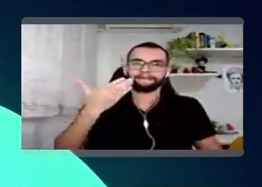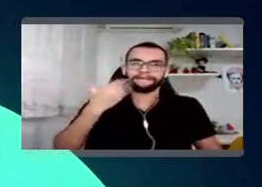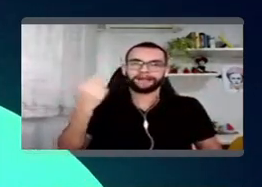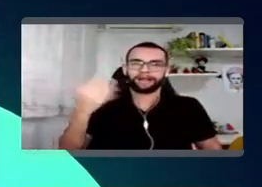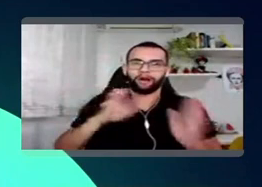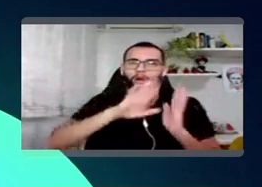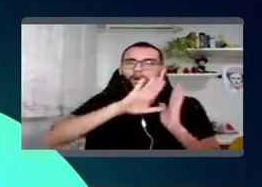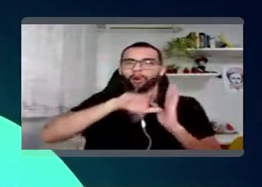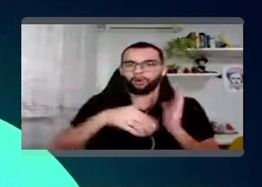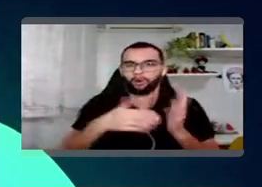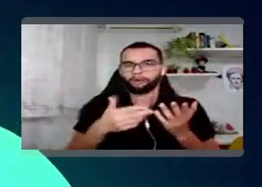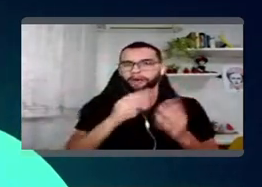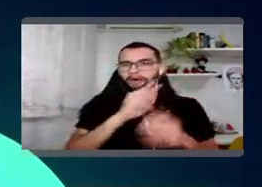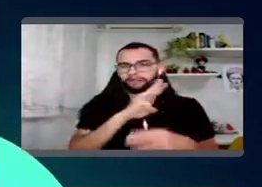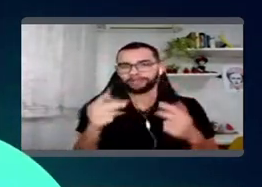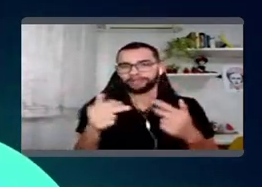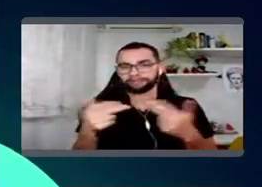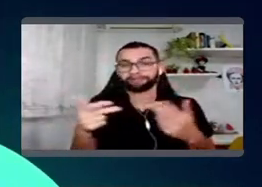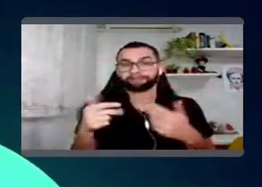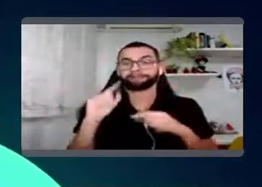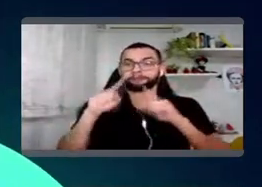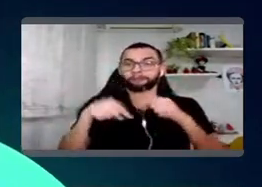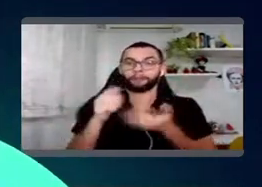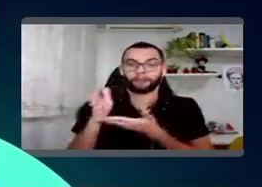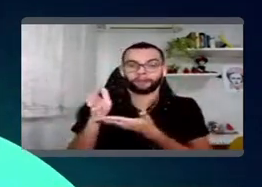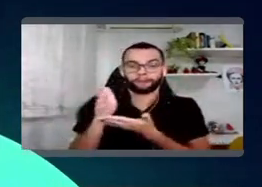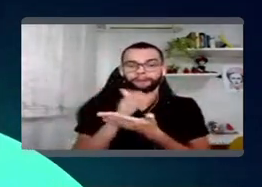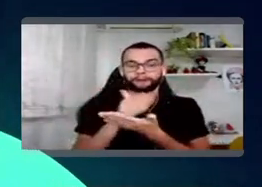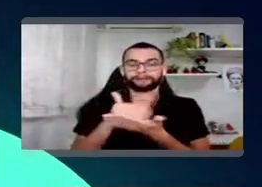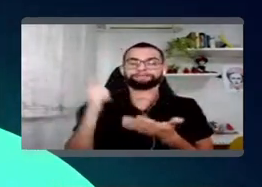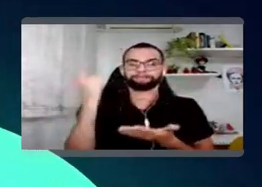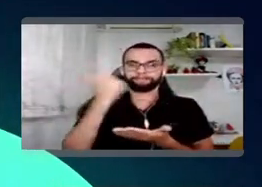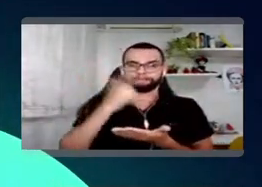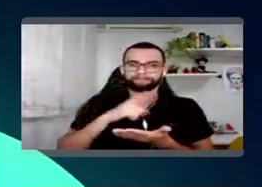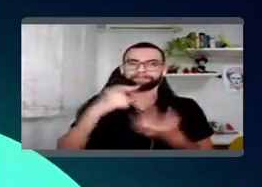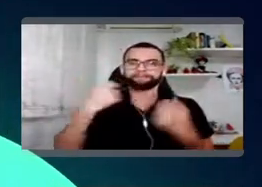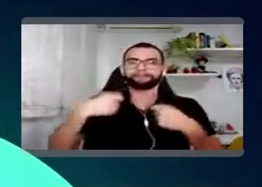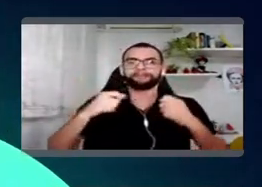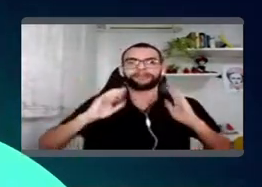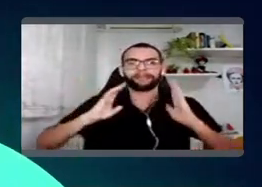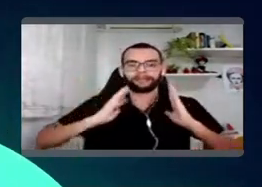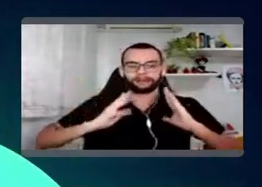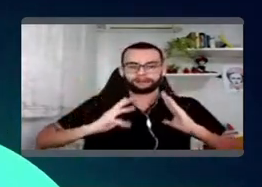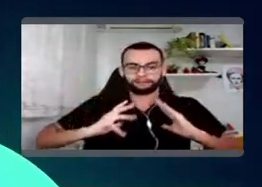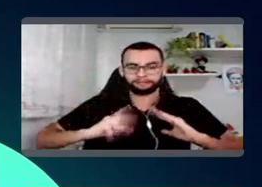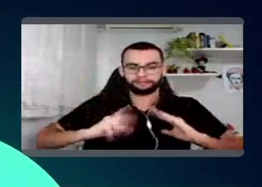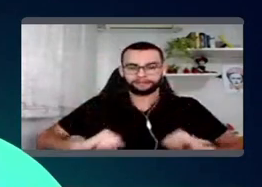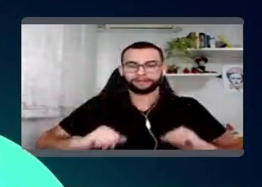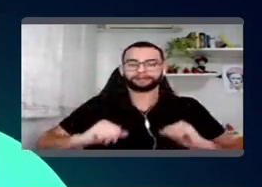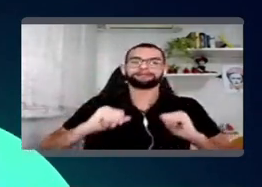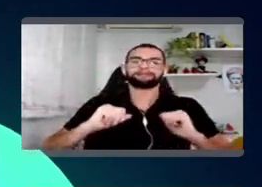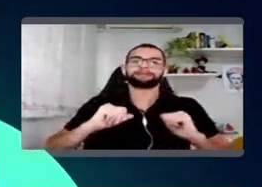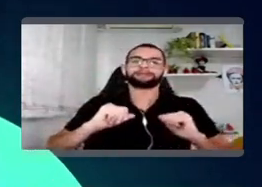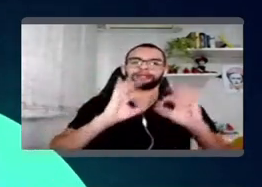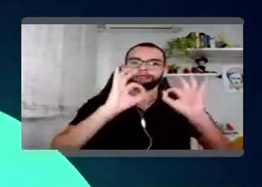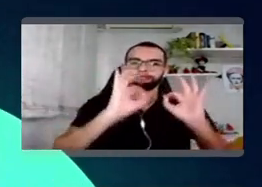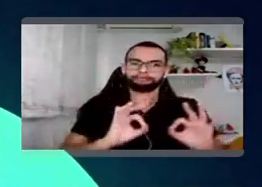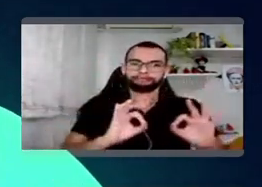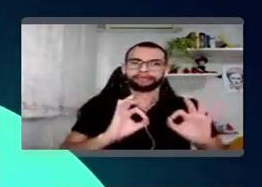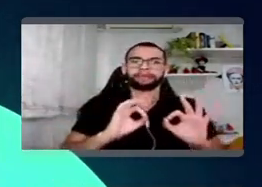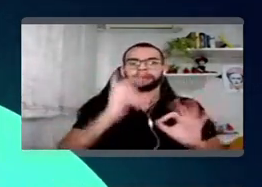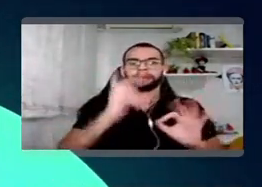isso você tem que, né, depois que você coleta esse dado, armazenar e limpar e deixar ele prontinho, né, para